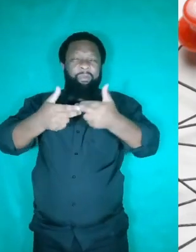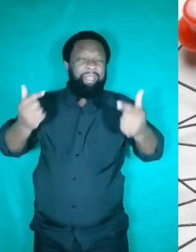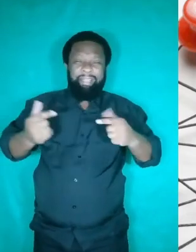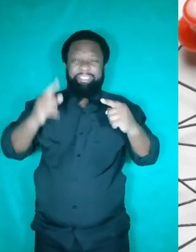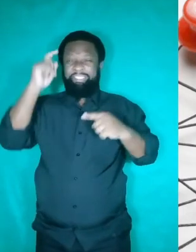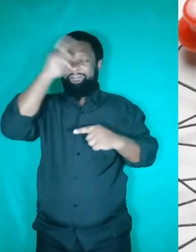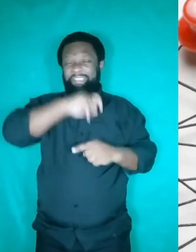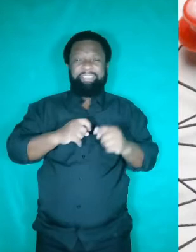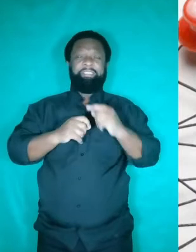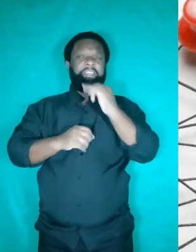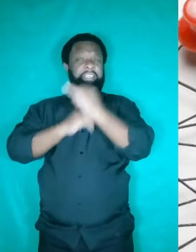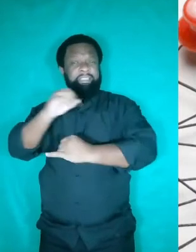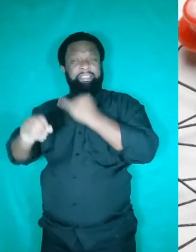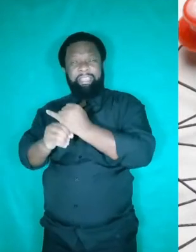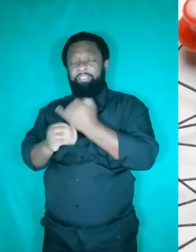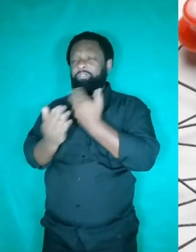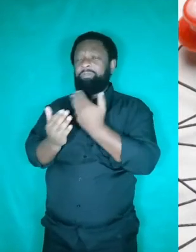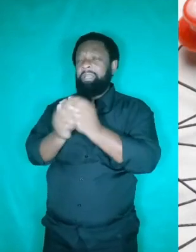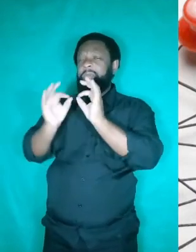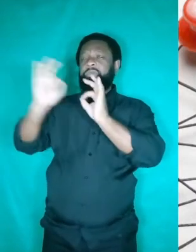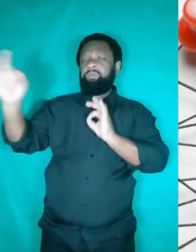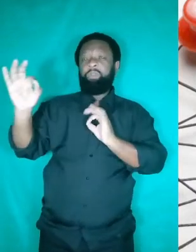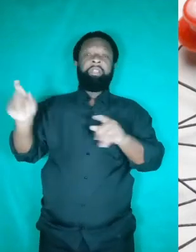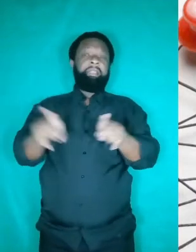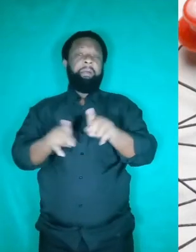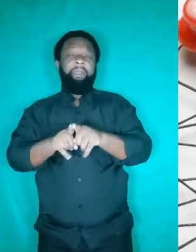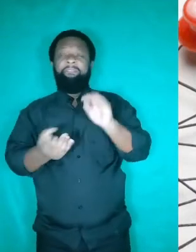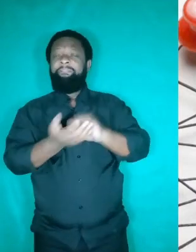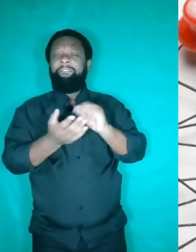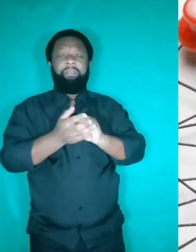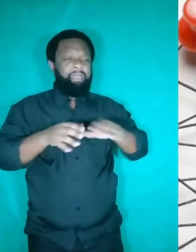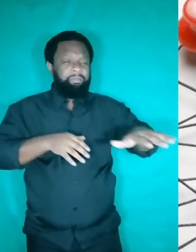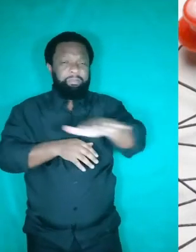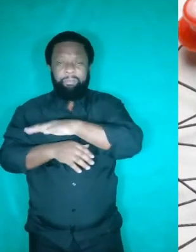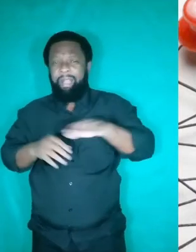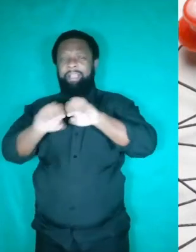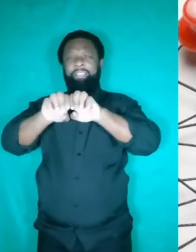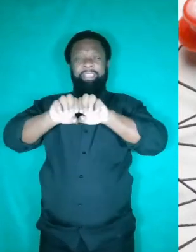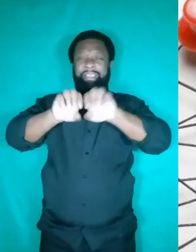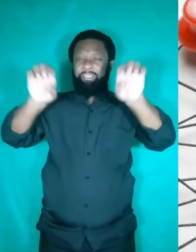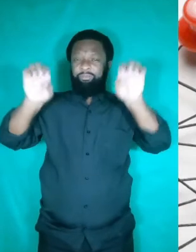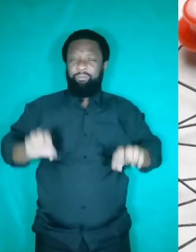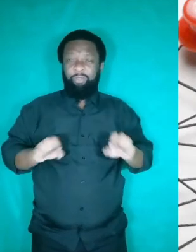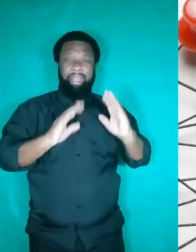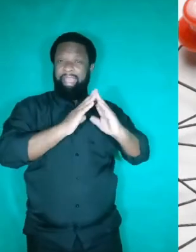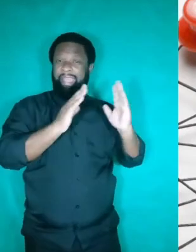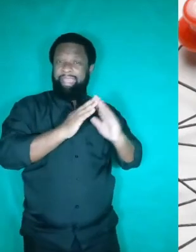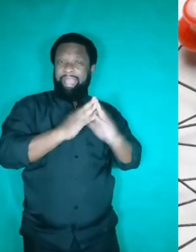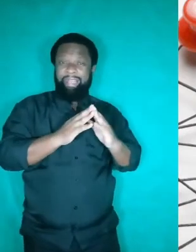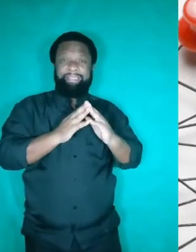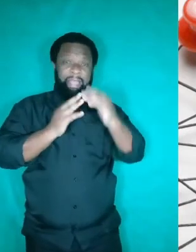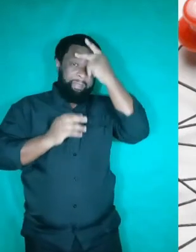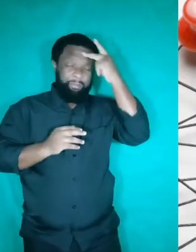educação. Além disso, há a falta de espaço e estrutura adequada em muitas residências, o que dificulta o momento